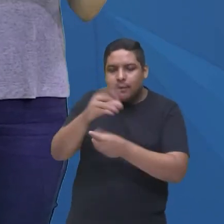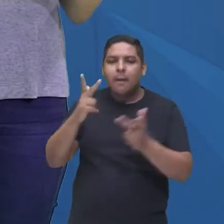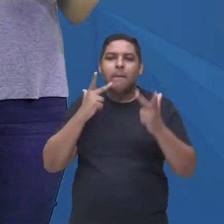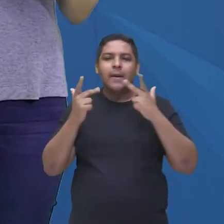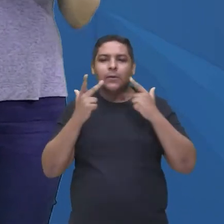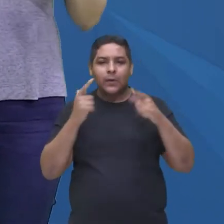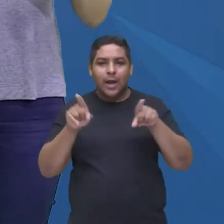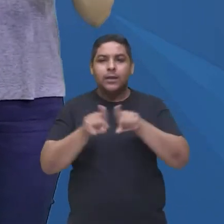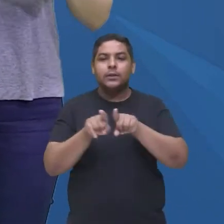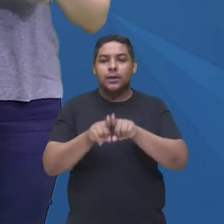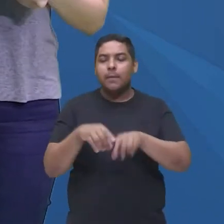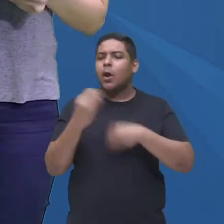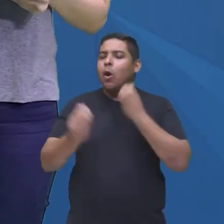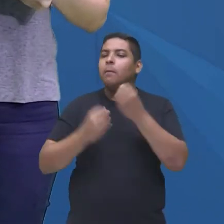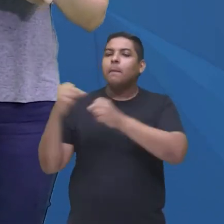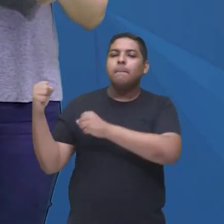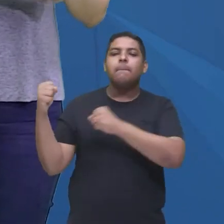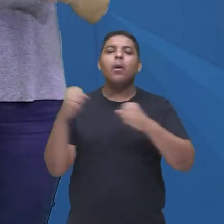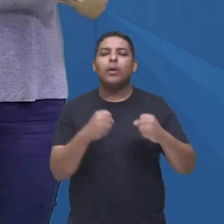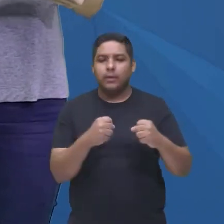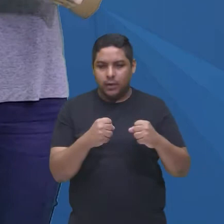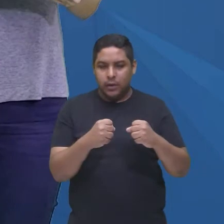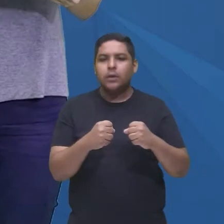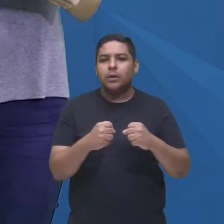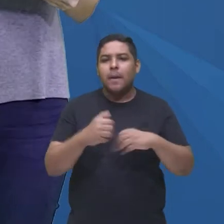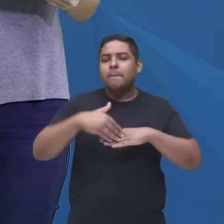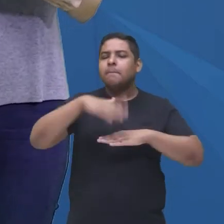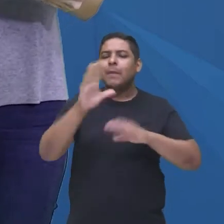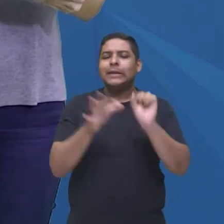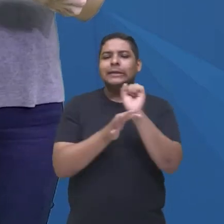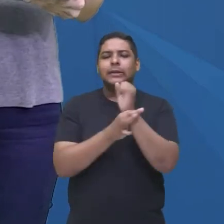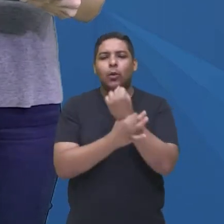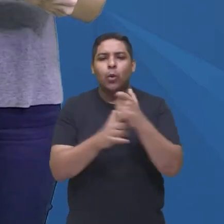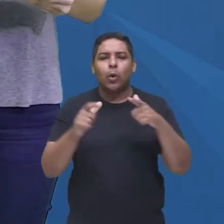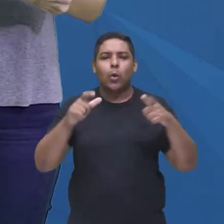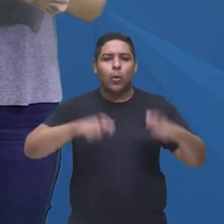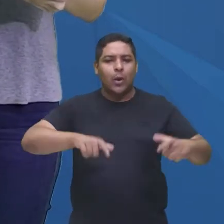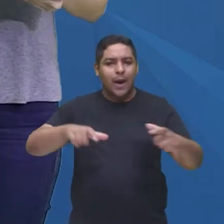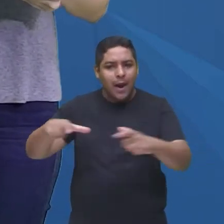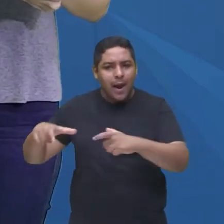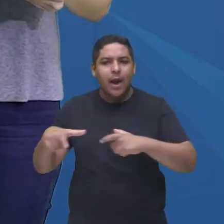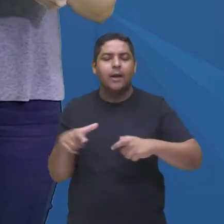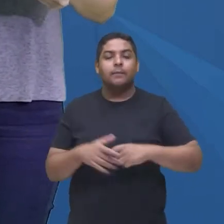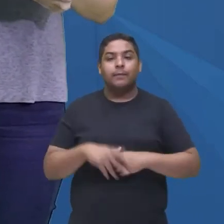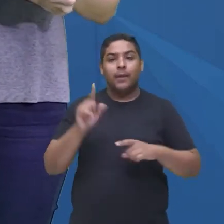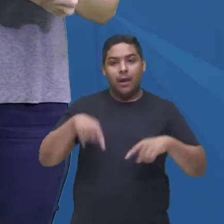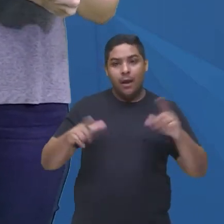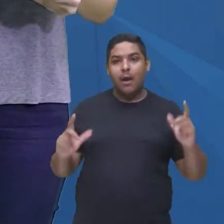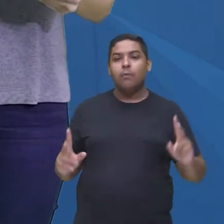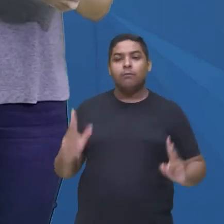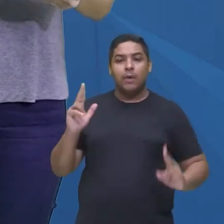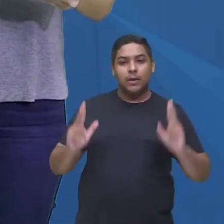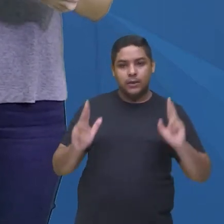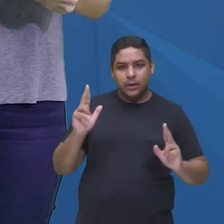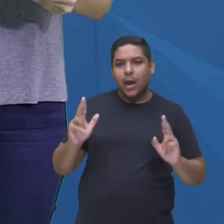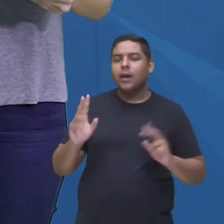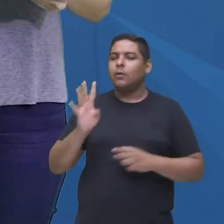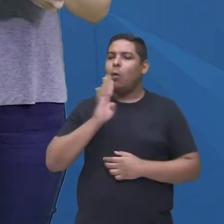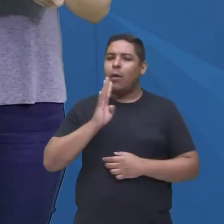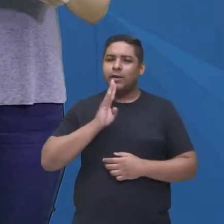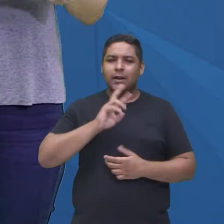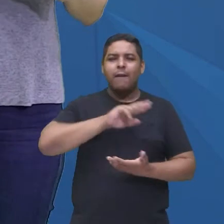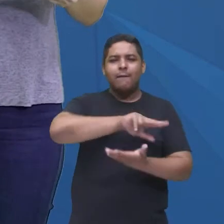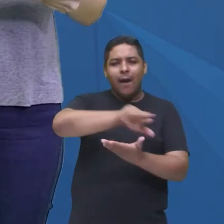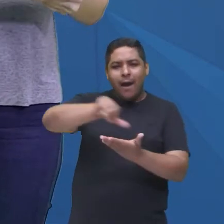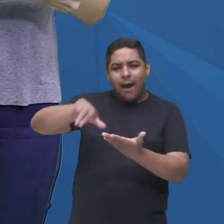poder, né, de quem tá no lugar mais seguro e tudo mais, né, então é uma série que é bastante conhecida, não é, e